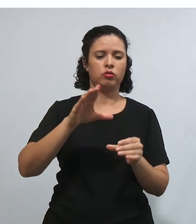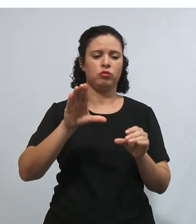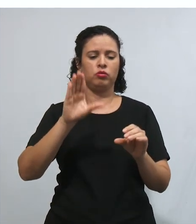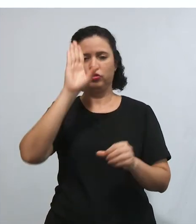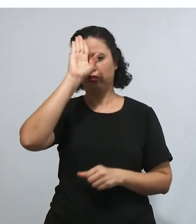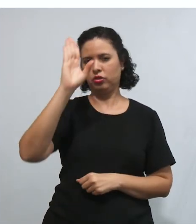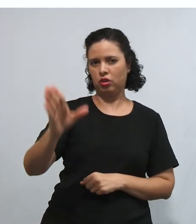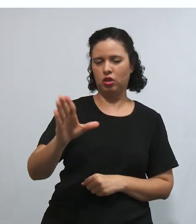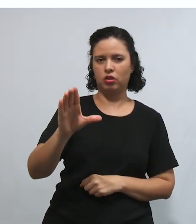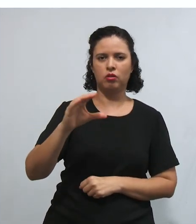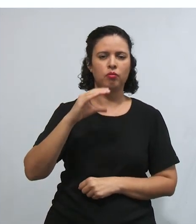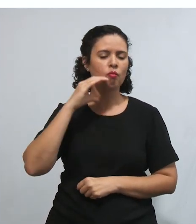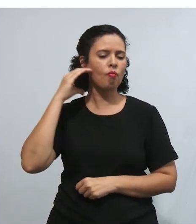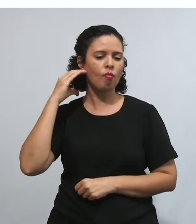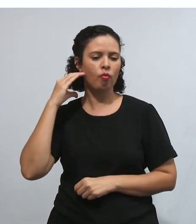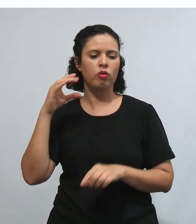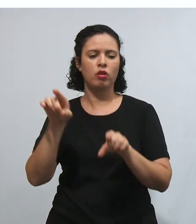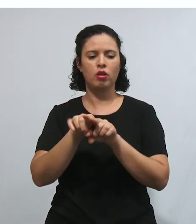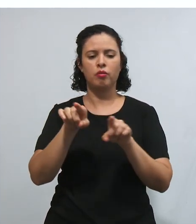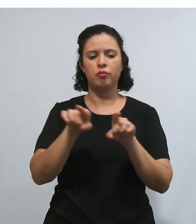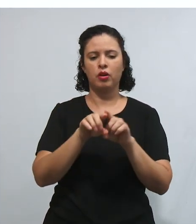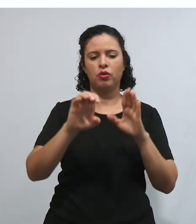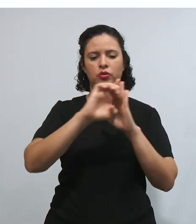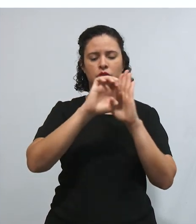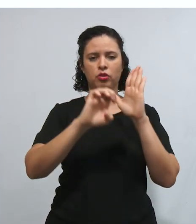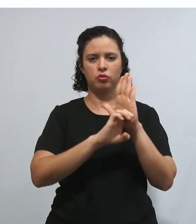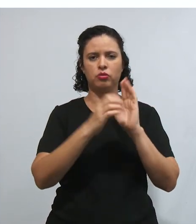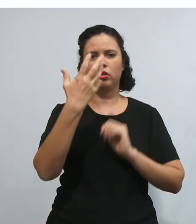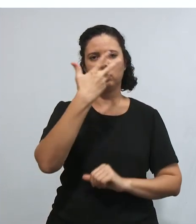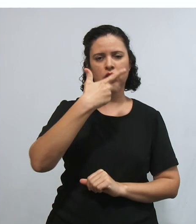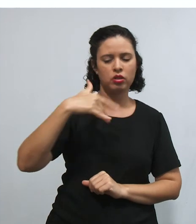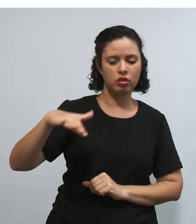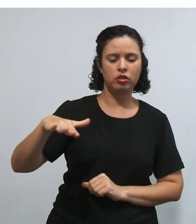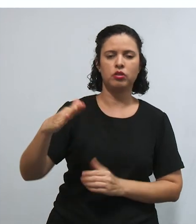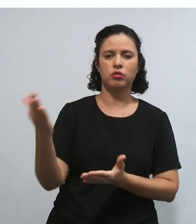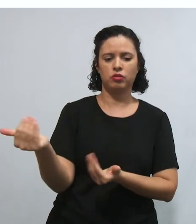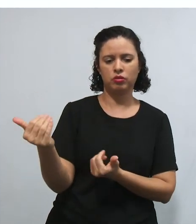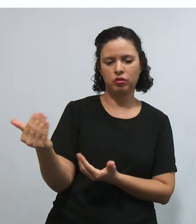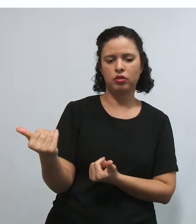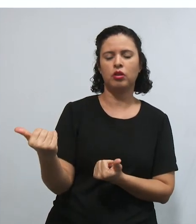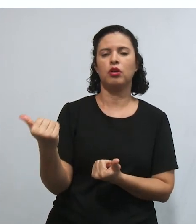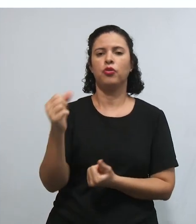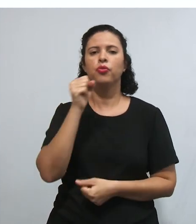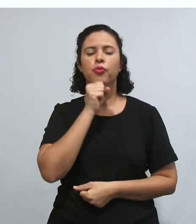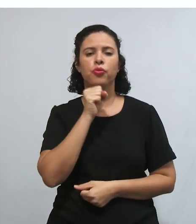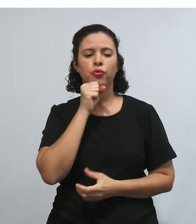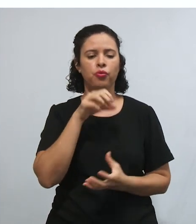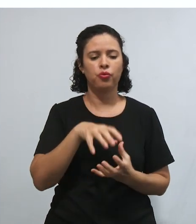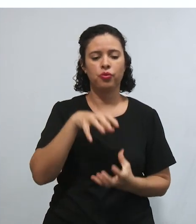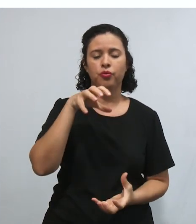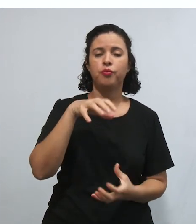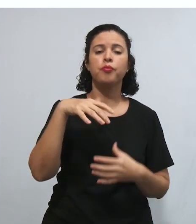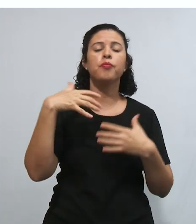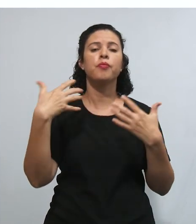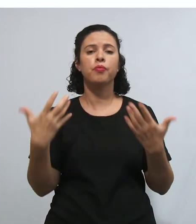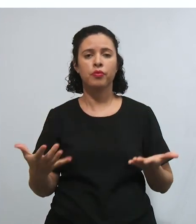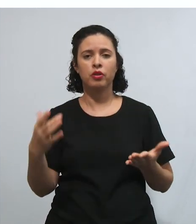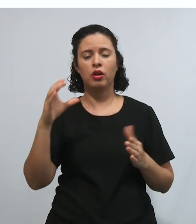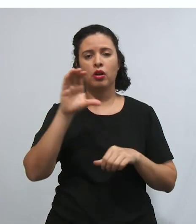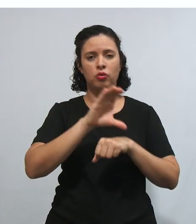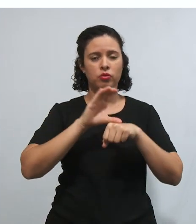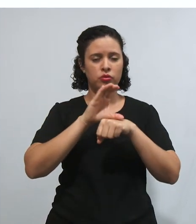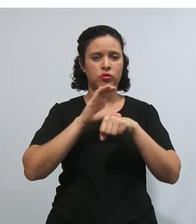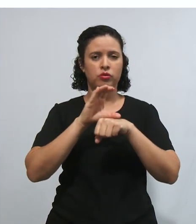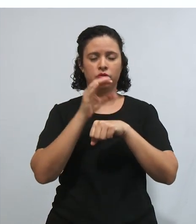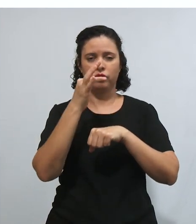adolescente, o estatuto do idoso. Então, você consegue perceber que a nossa Constituição é conhecida como